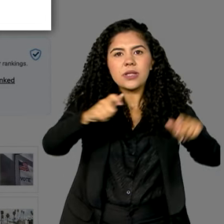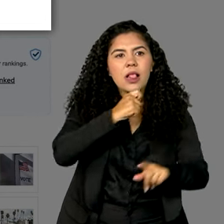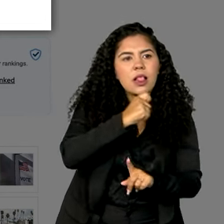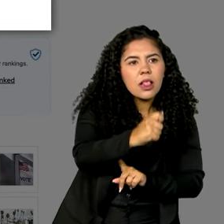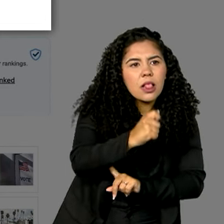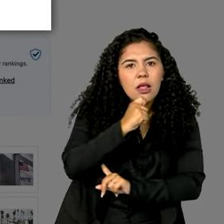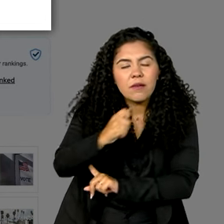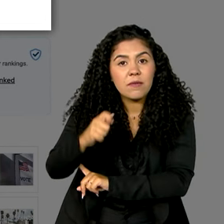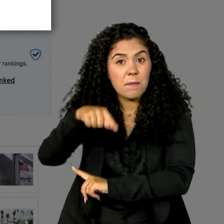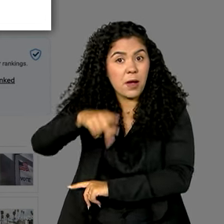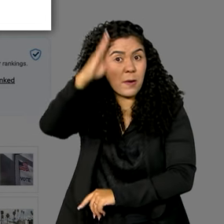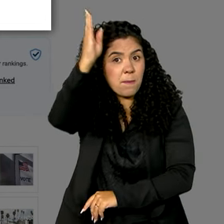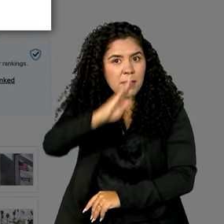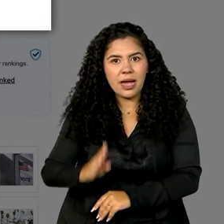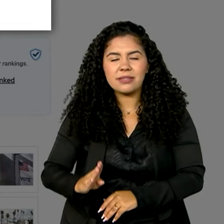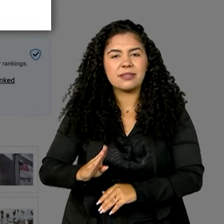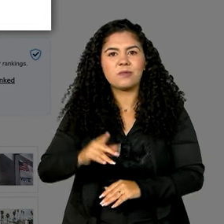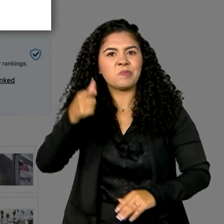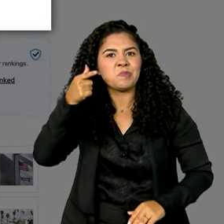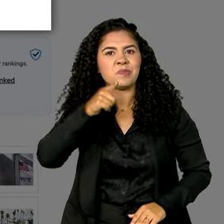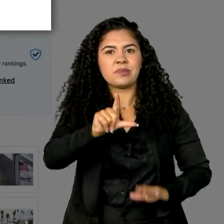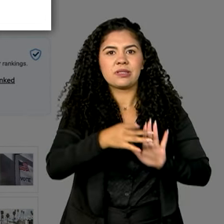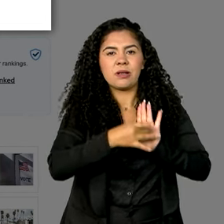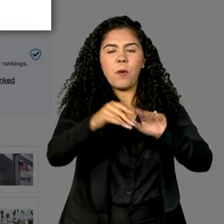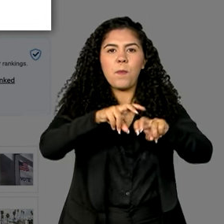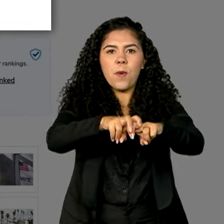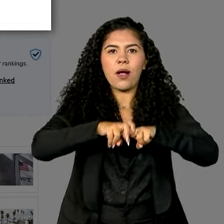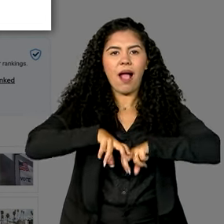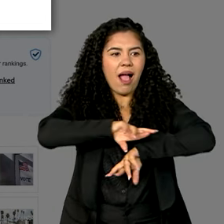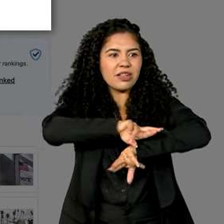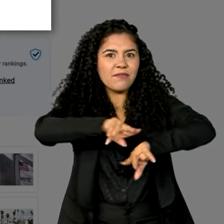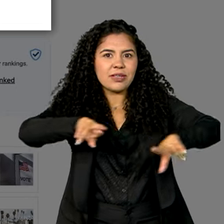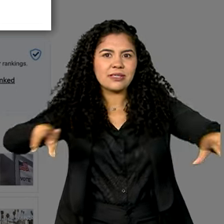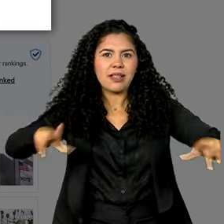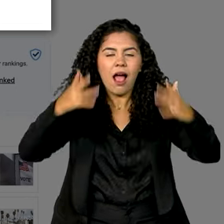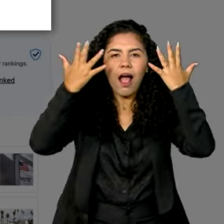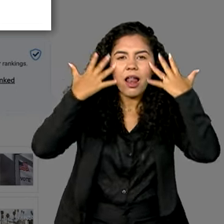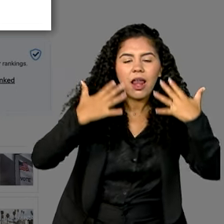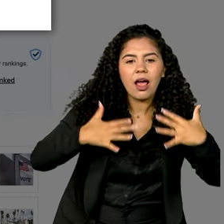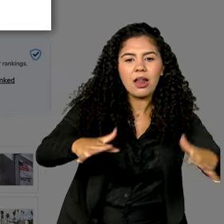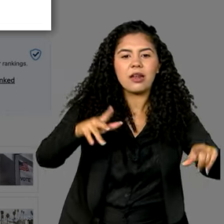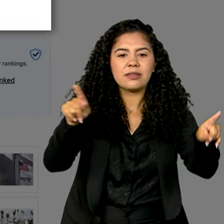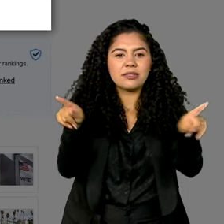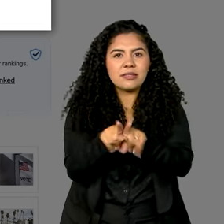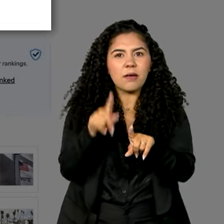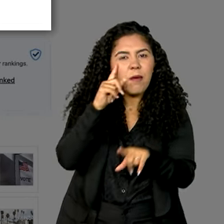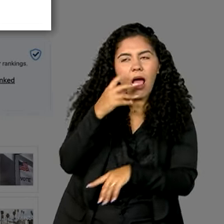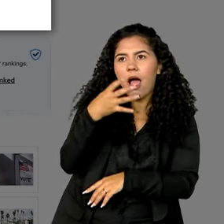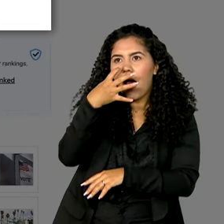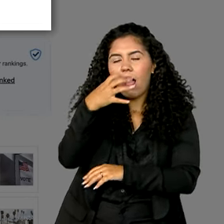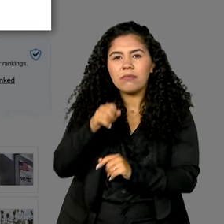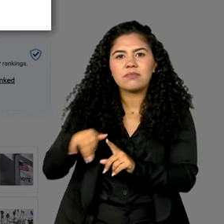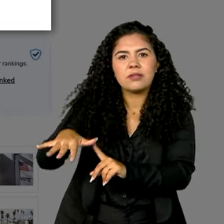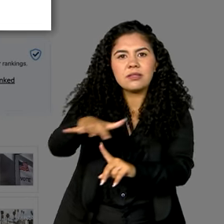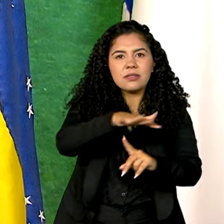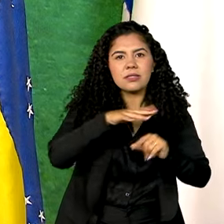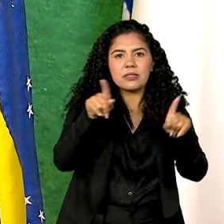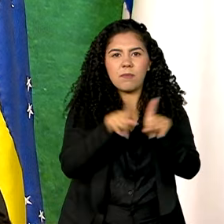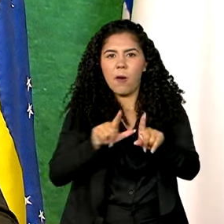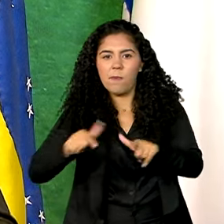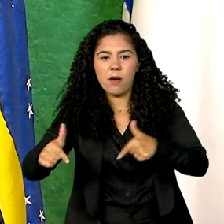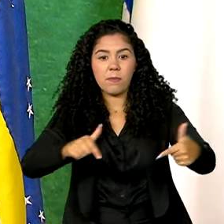Brasil se destacou pela diversidade natural, as belezas cênicas e as inúmeras opções de atividades.